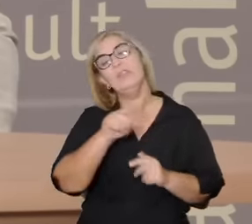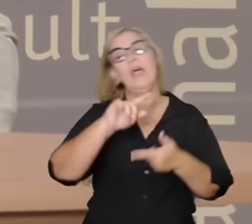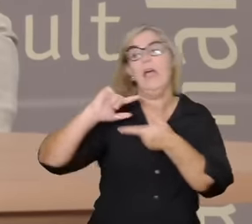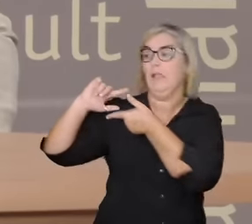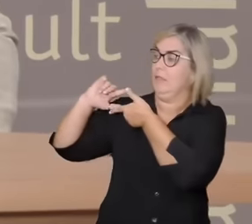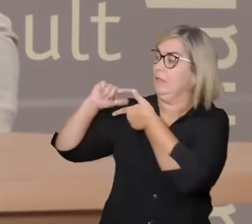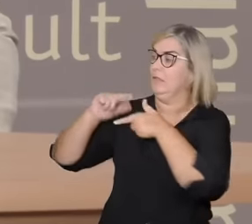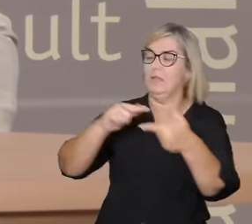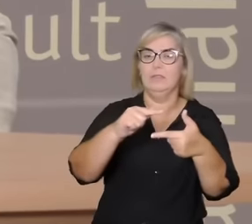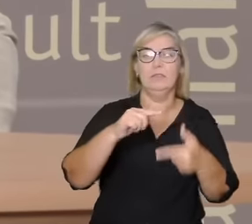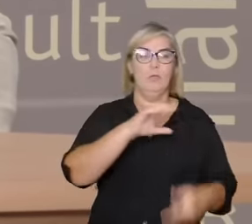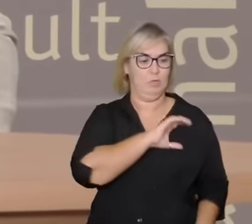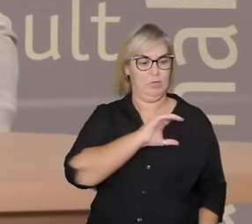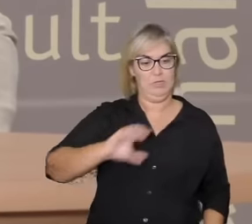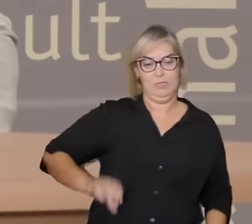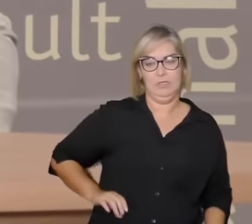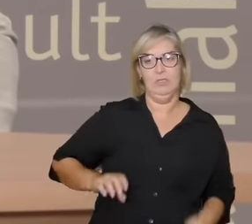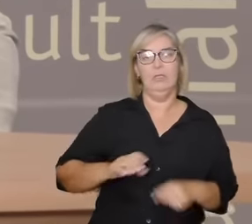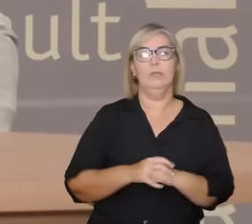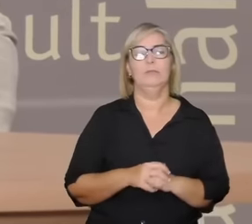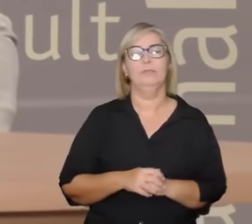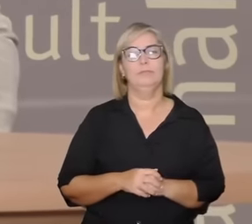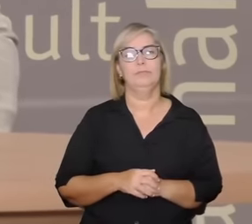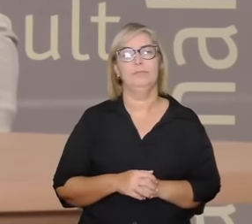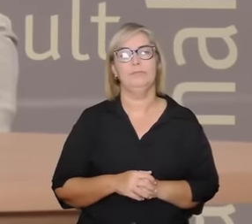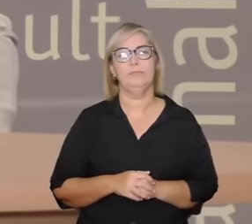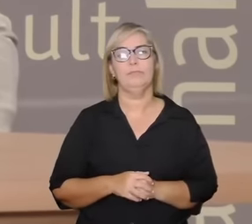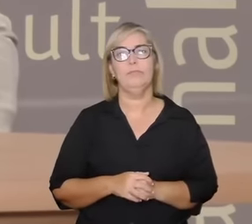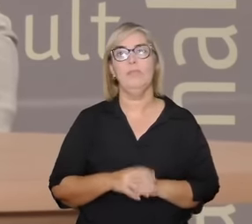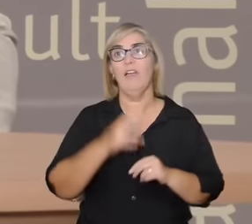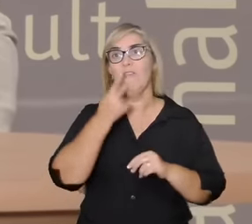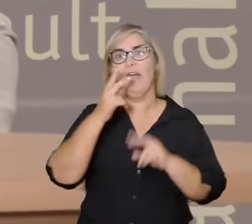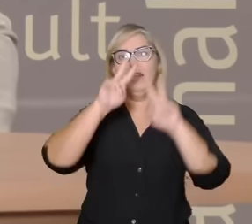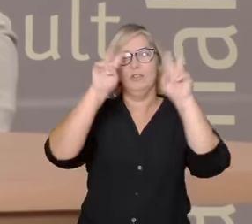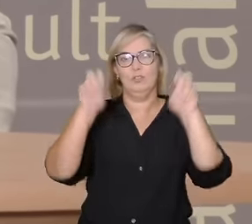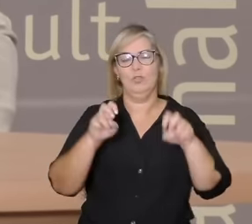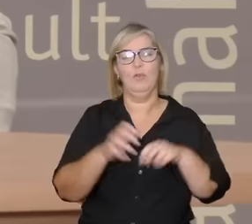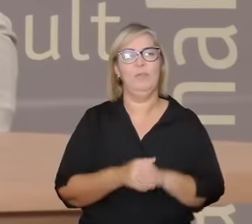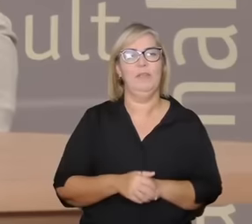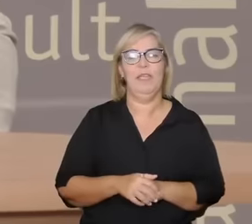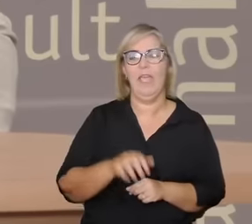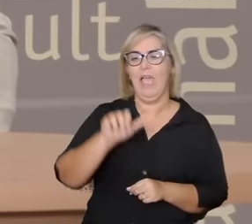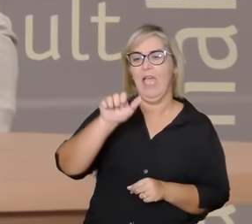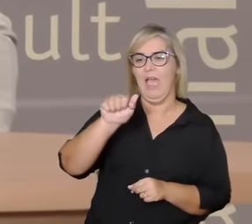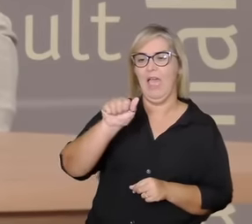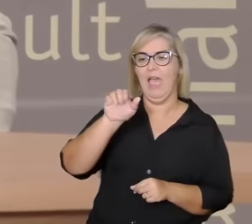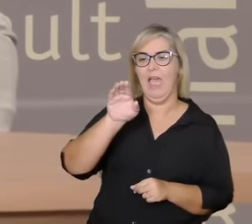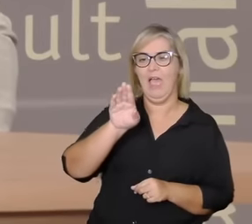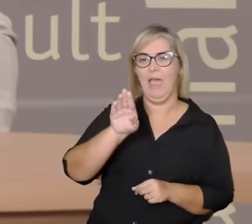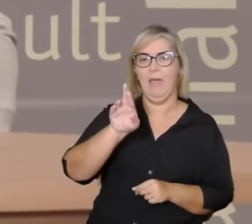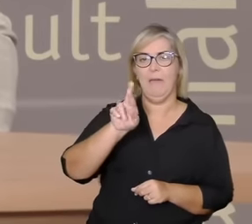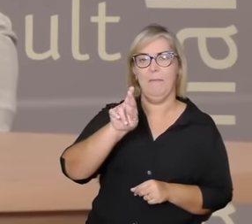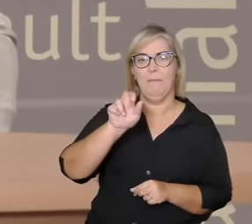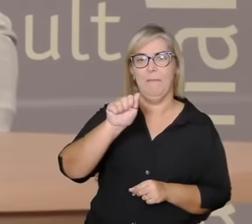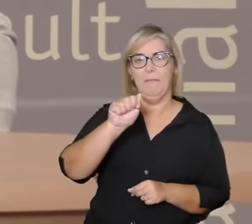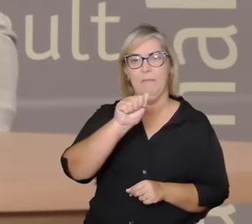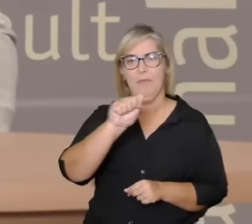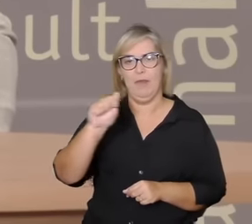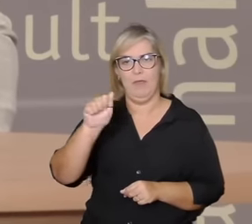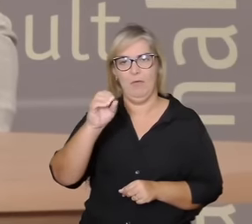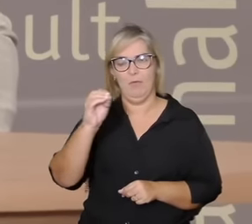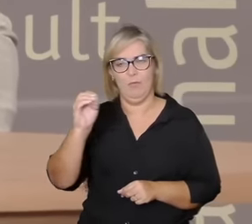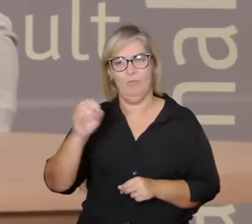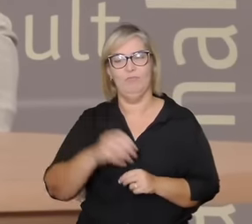as tradições abrâmicas o patriarca Abraão tem algo ali que é um